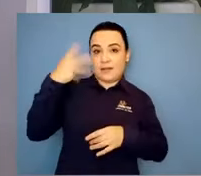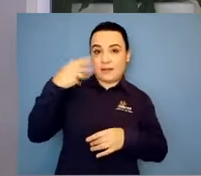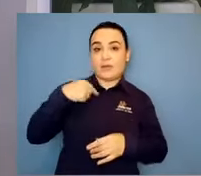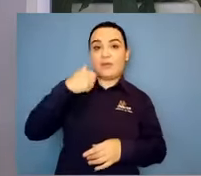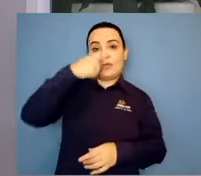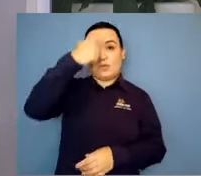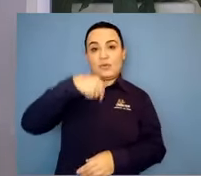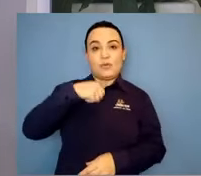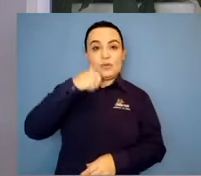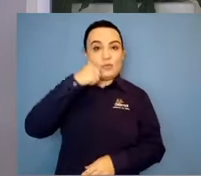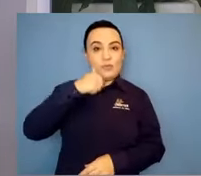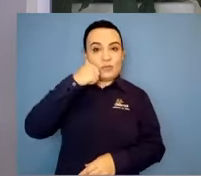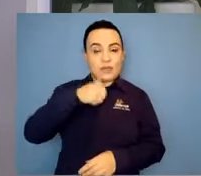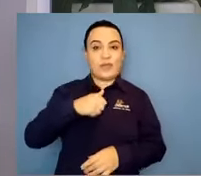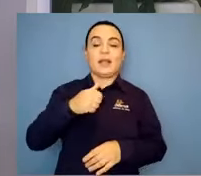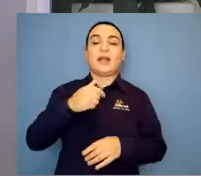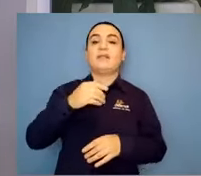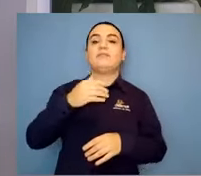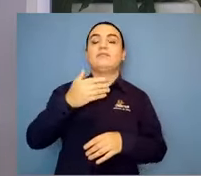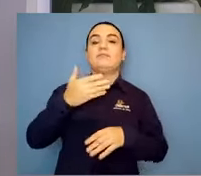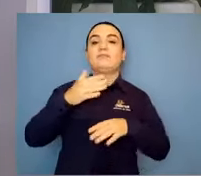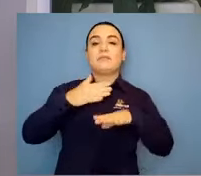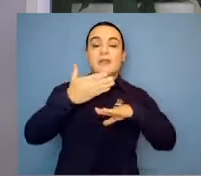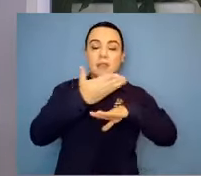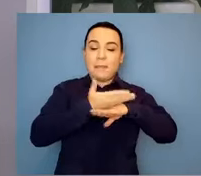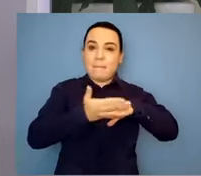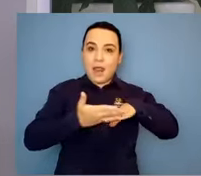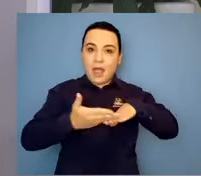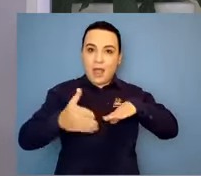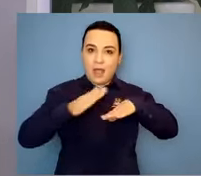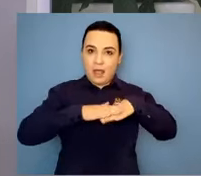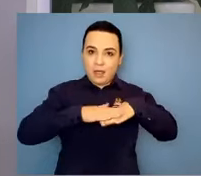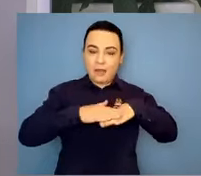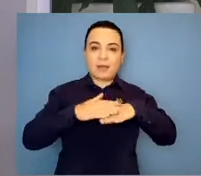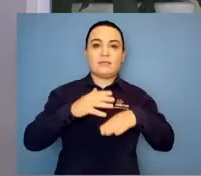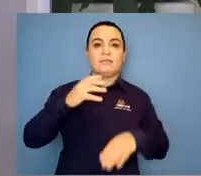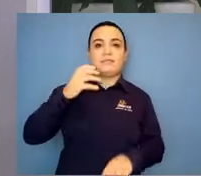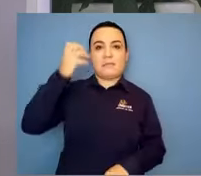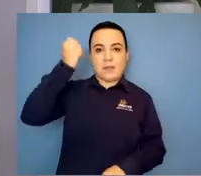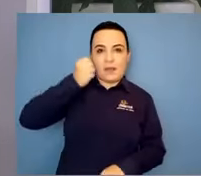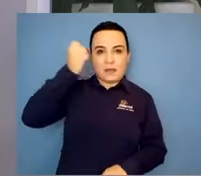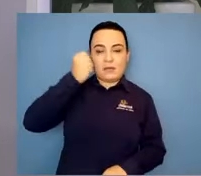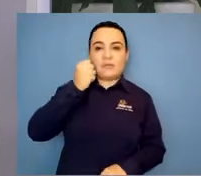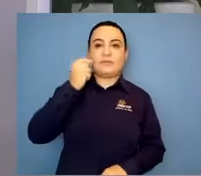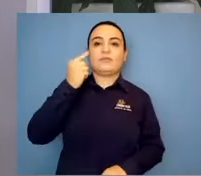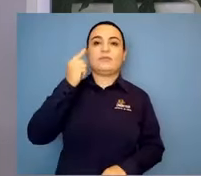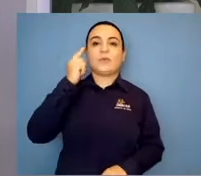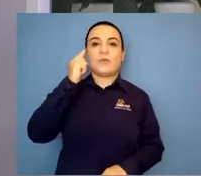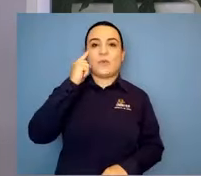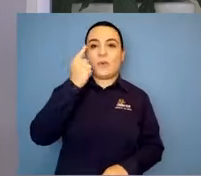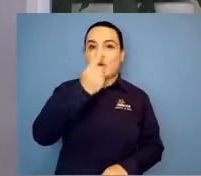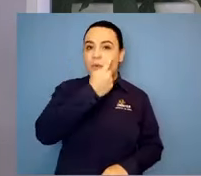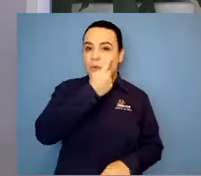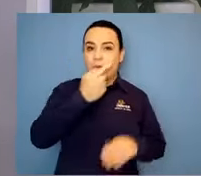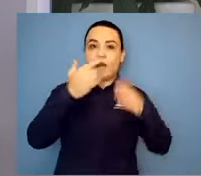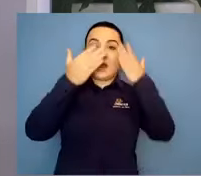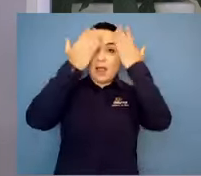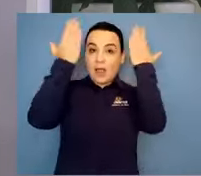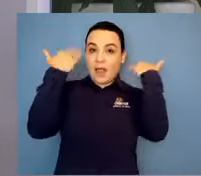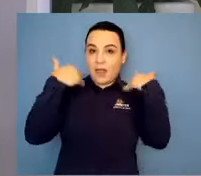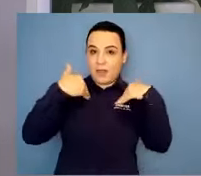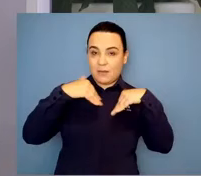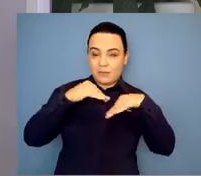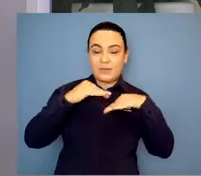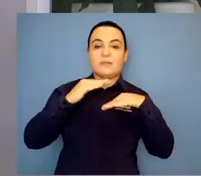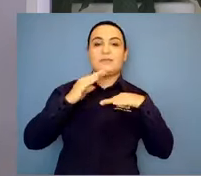pele clara, estou usando cabelos castanhos claros com mechas douradas, maquiagem leve,